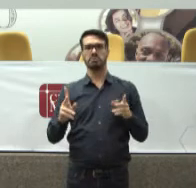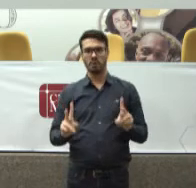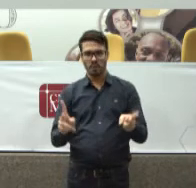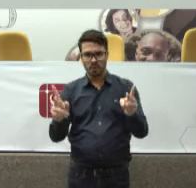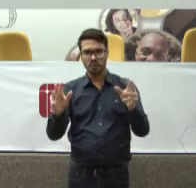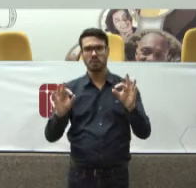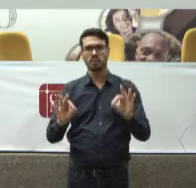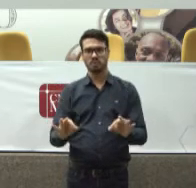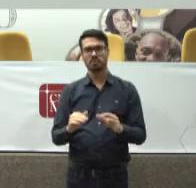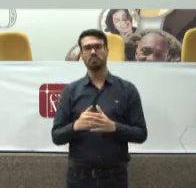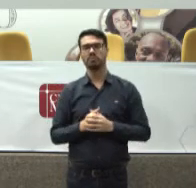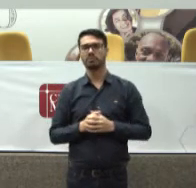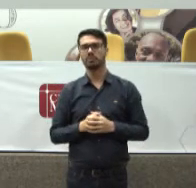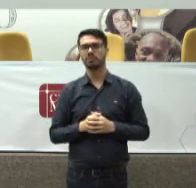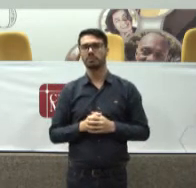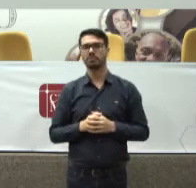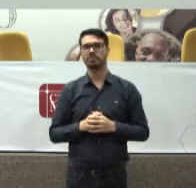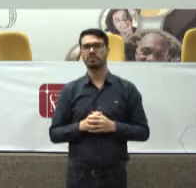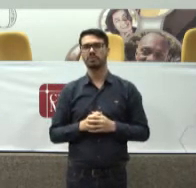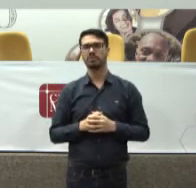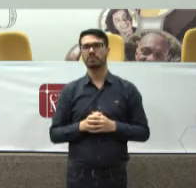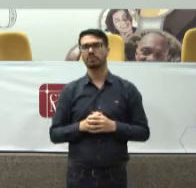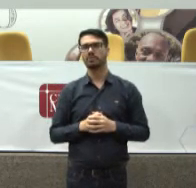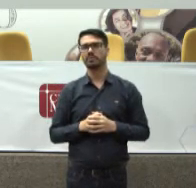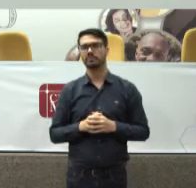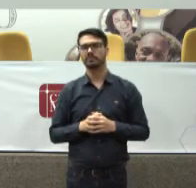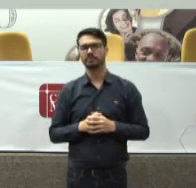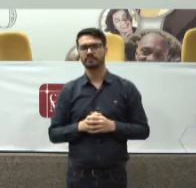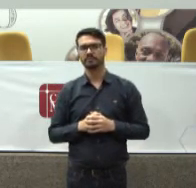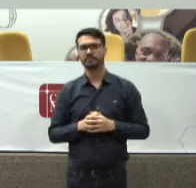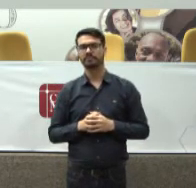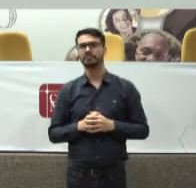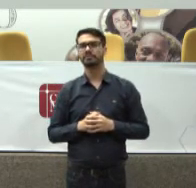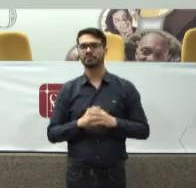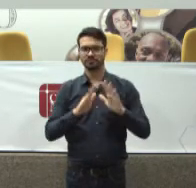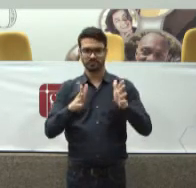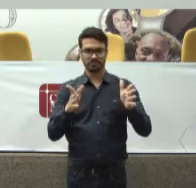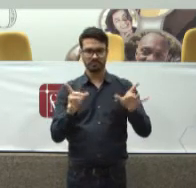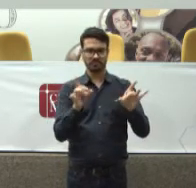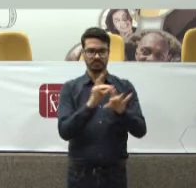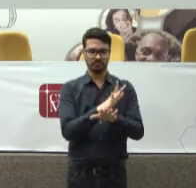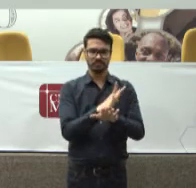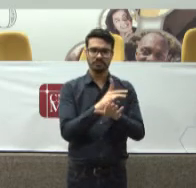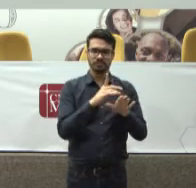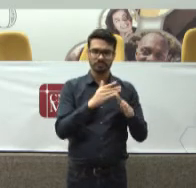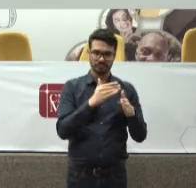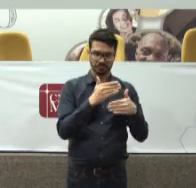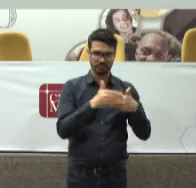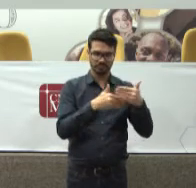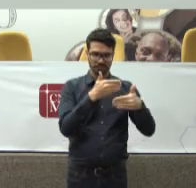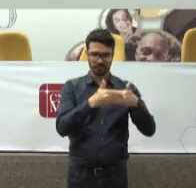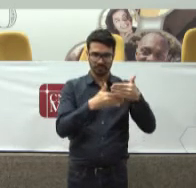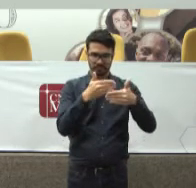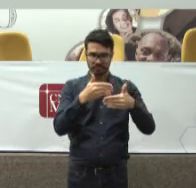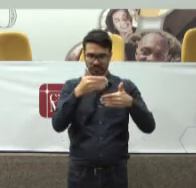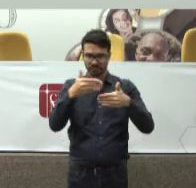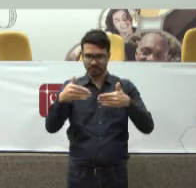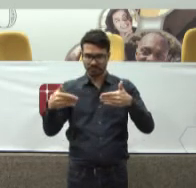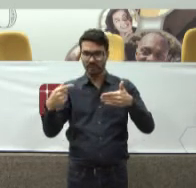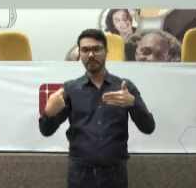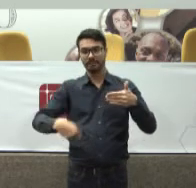Muito bem Então definida Definida esse colchão Que nós temos que necessariamente ter